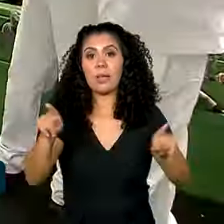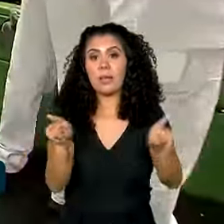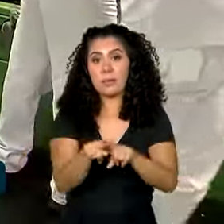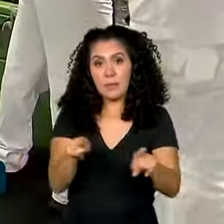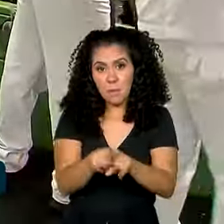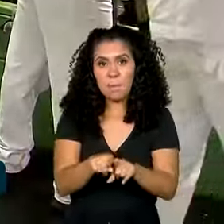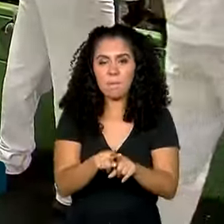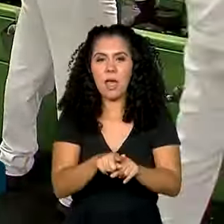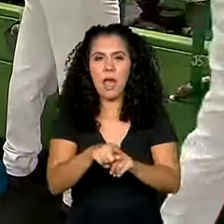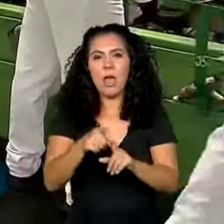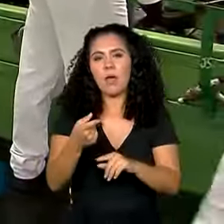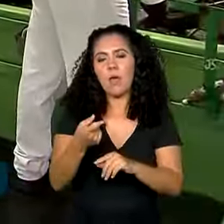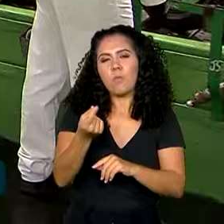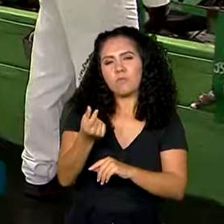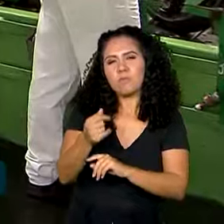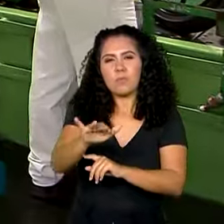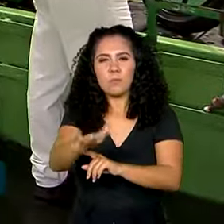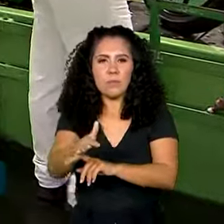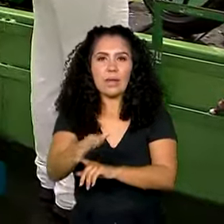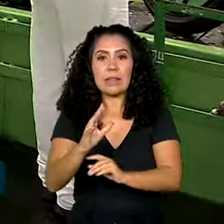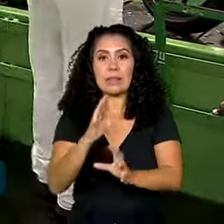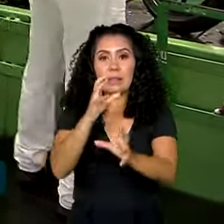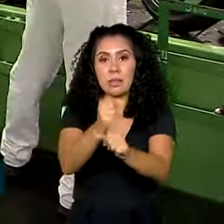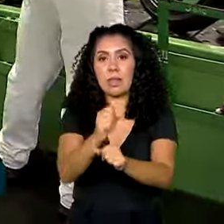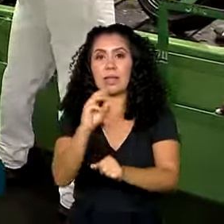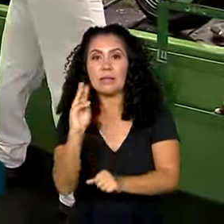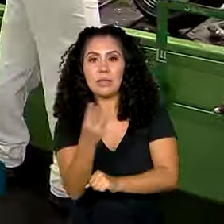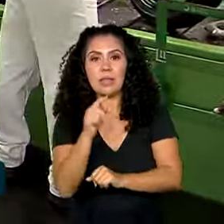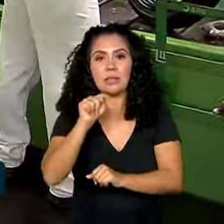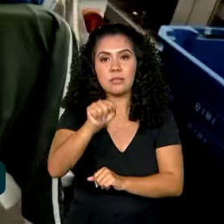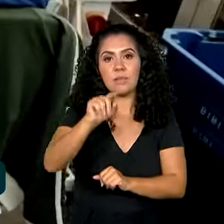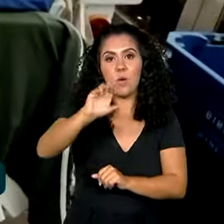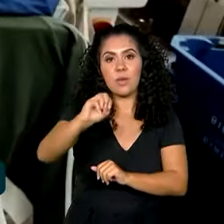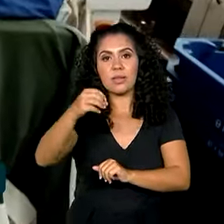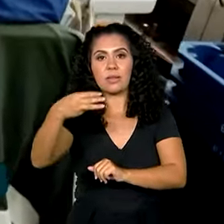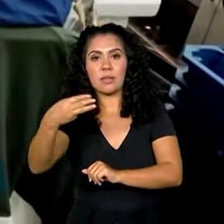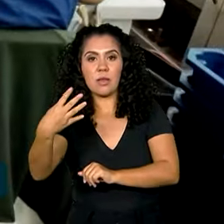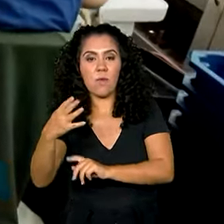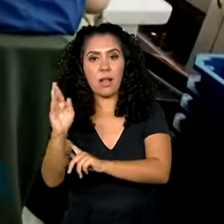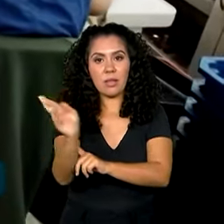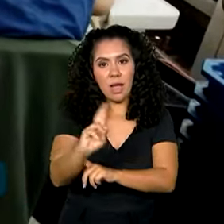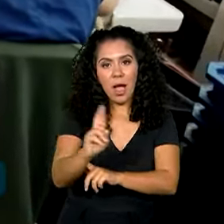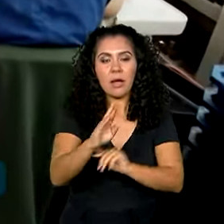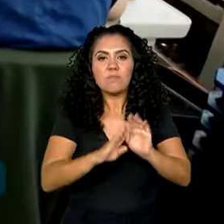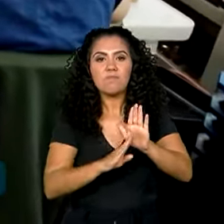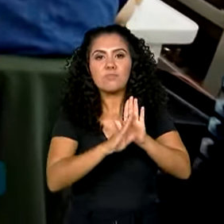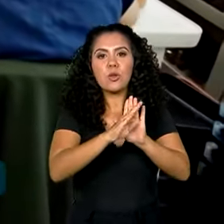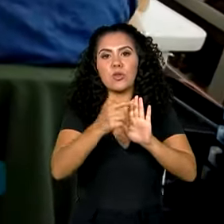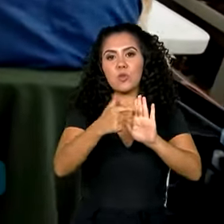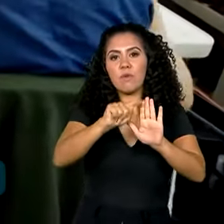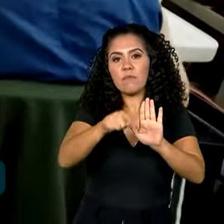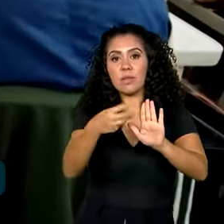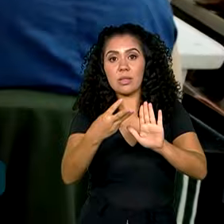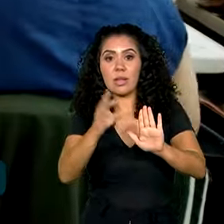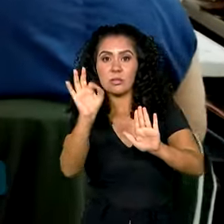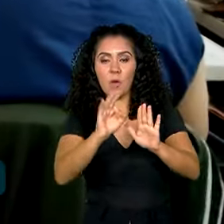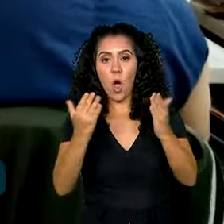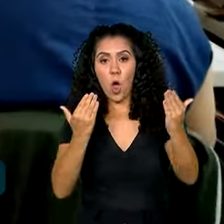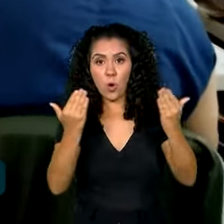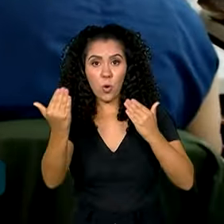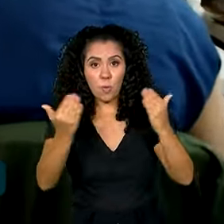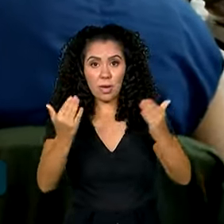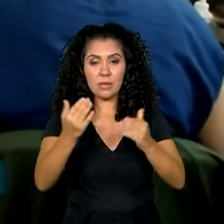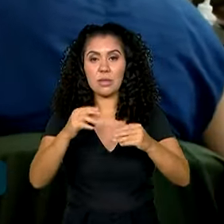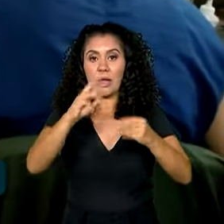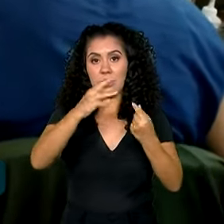rendimento médio foi estimado em R$.034,00, aumento de 2,3% em relação ao